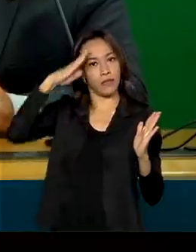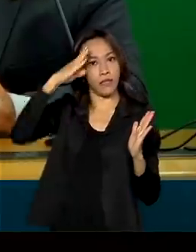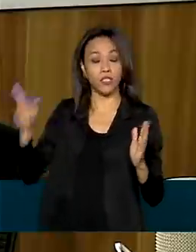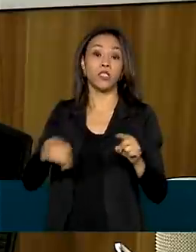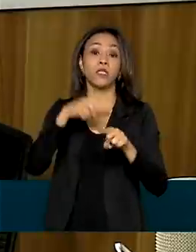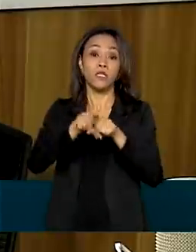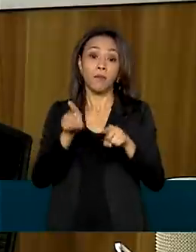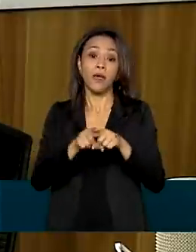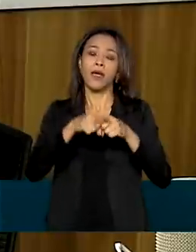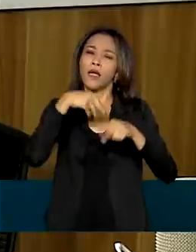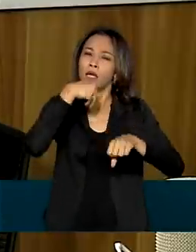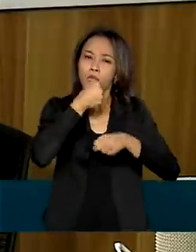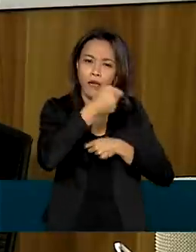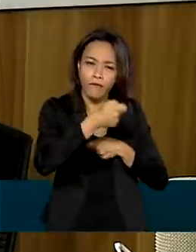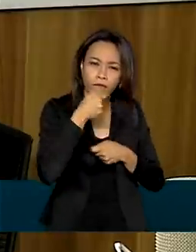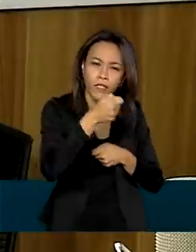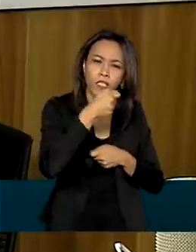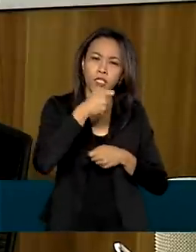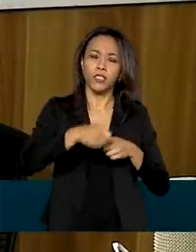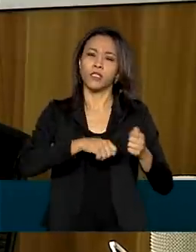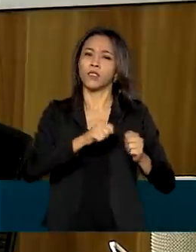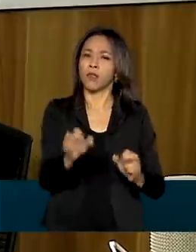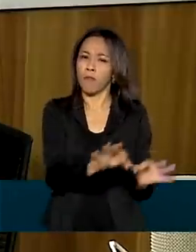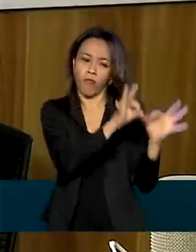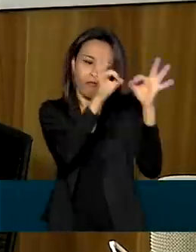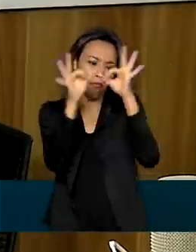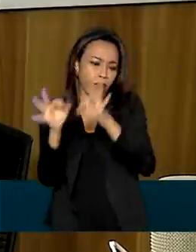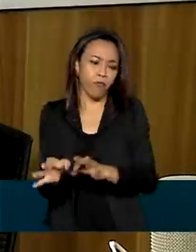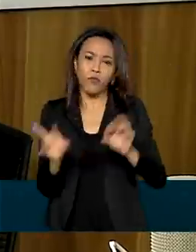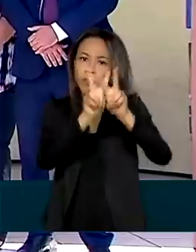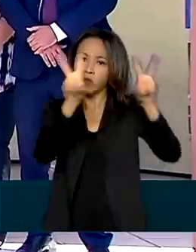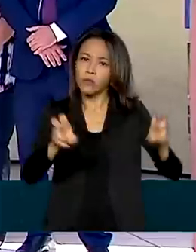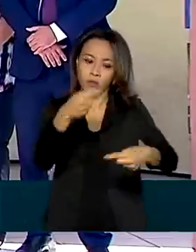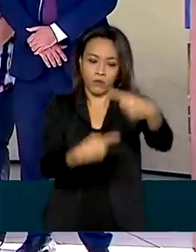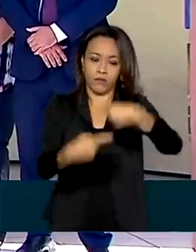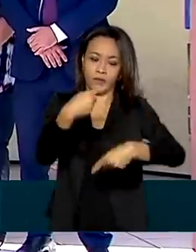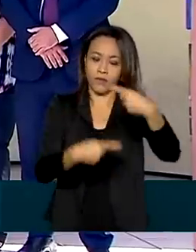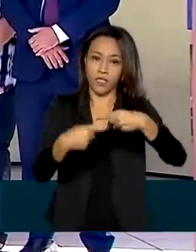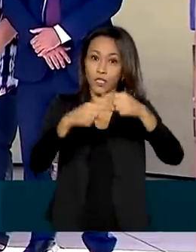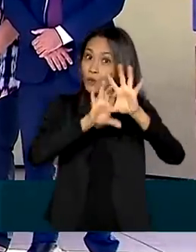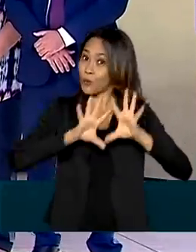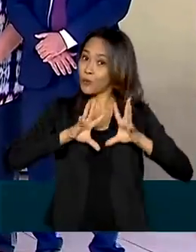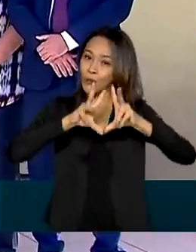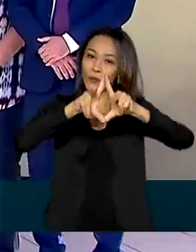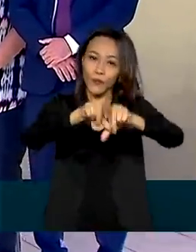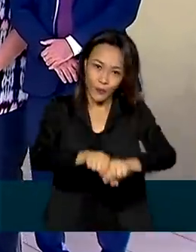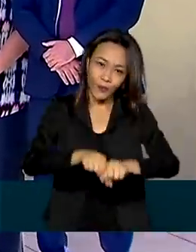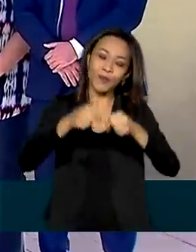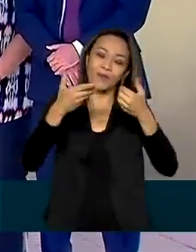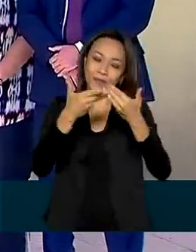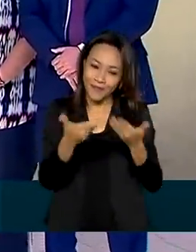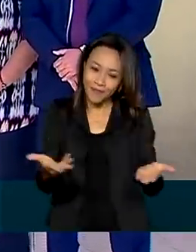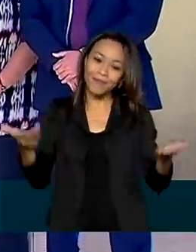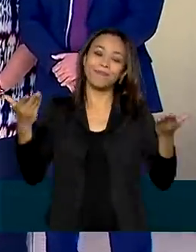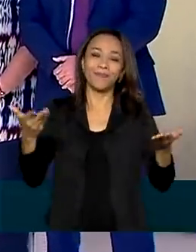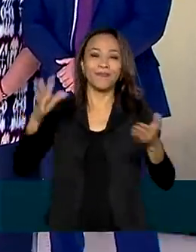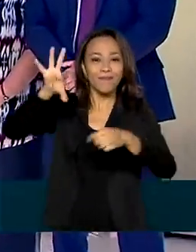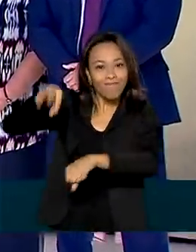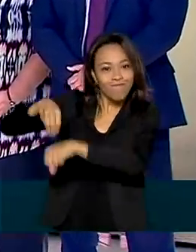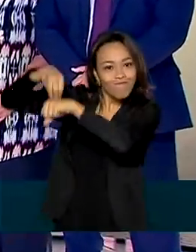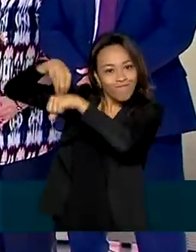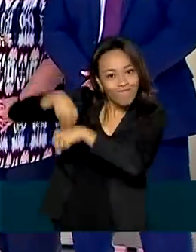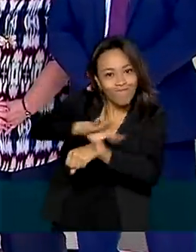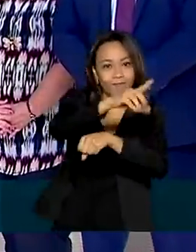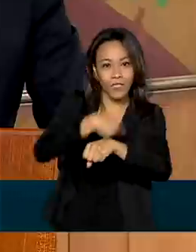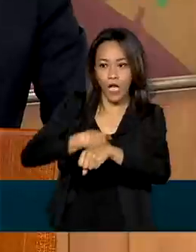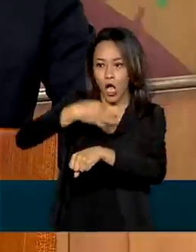reportagens e entrevistas sobre políticas públicas. Tudo sempre de forma impessoal e sem